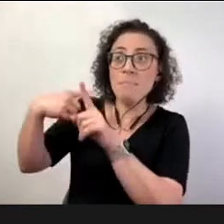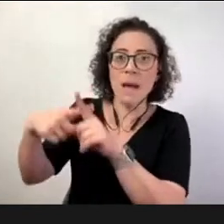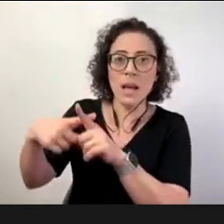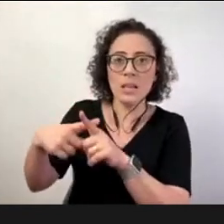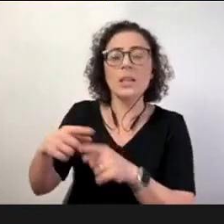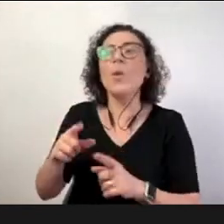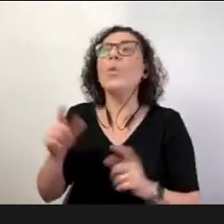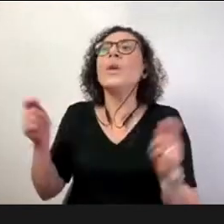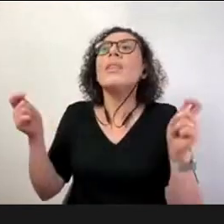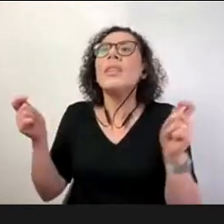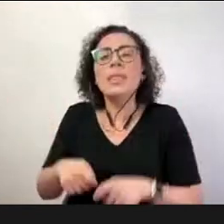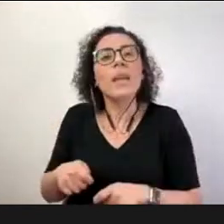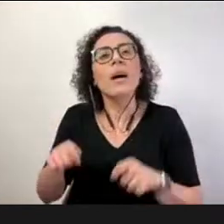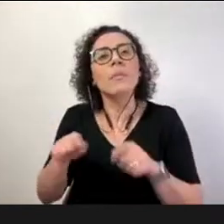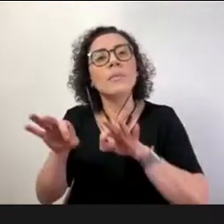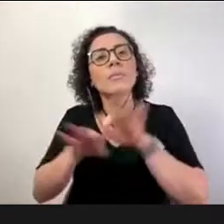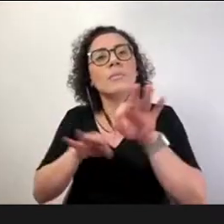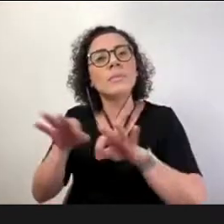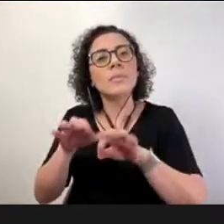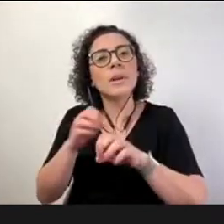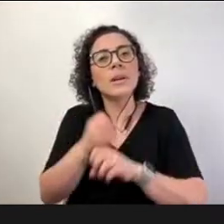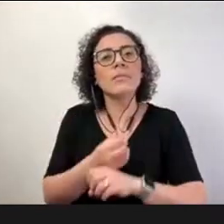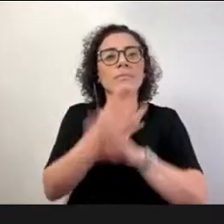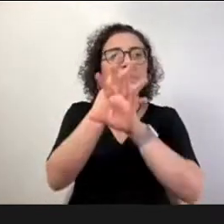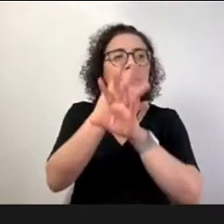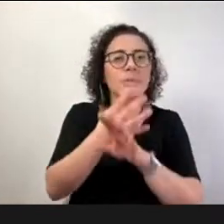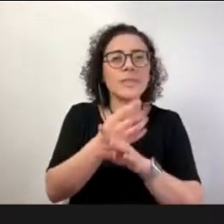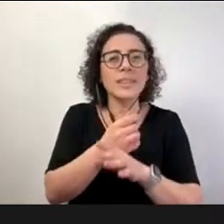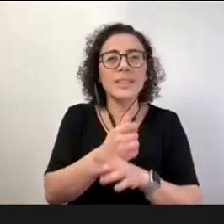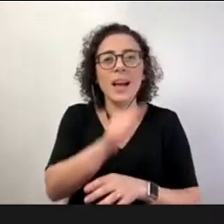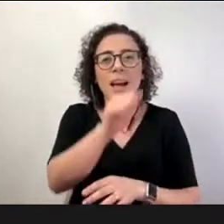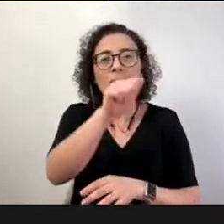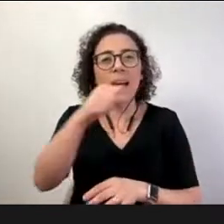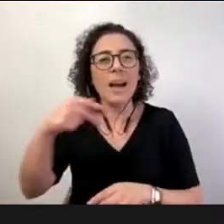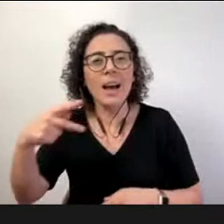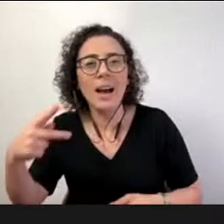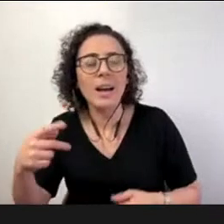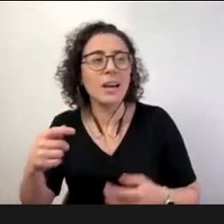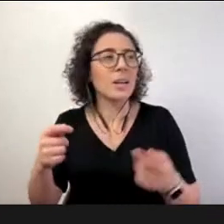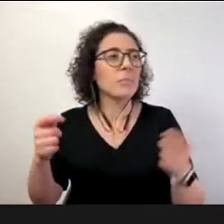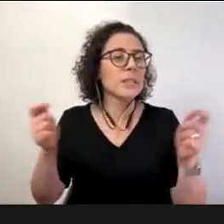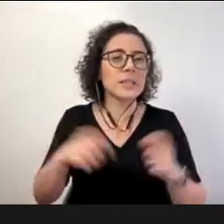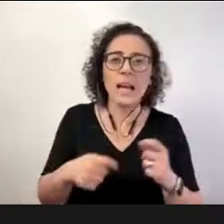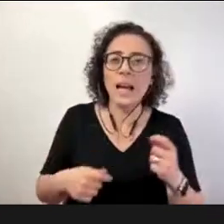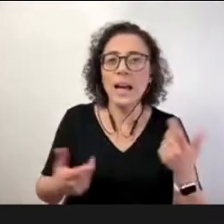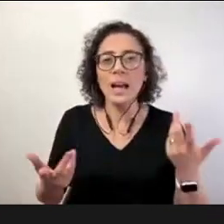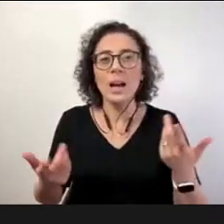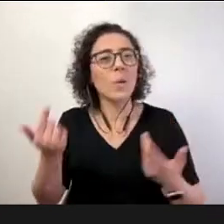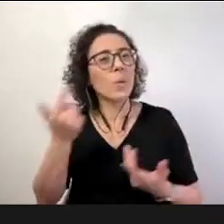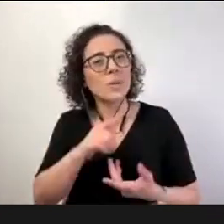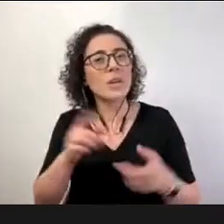em termos de plataformas de recursos de aplicativos que podiam dar suporte para essa ação remota